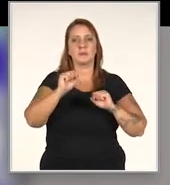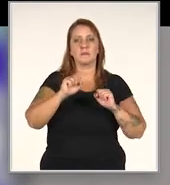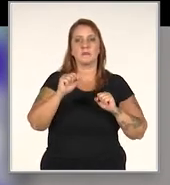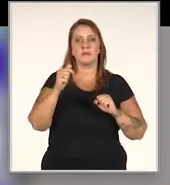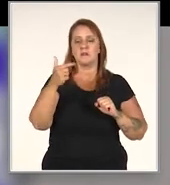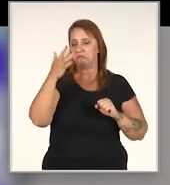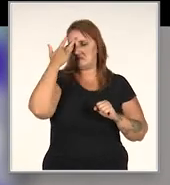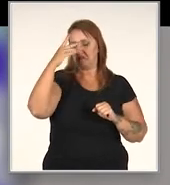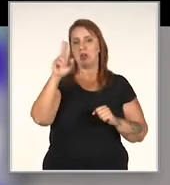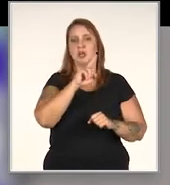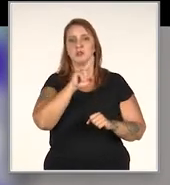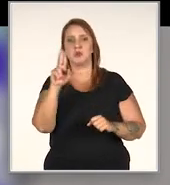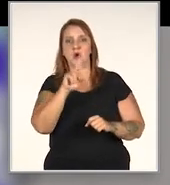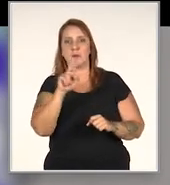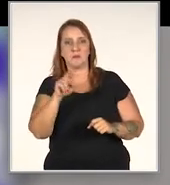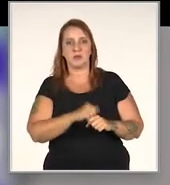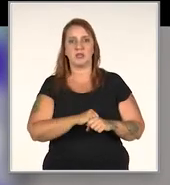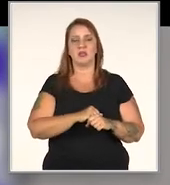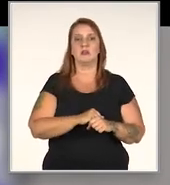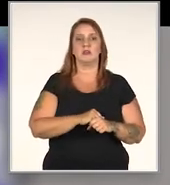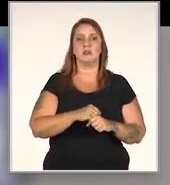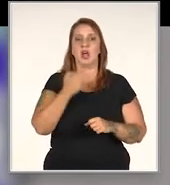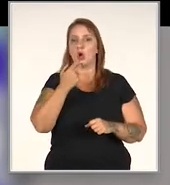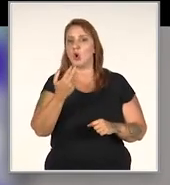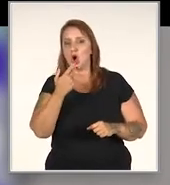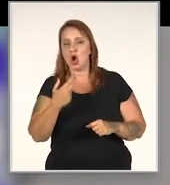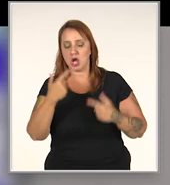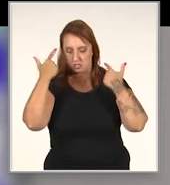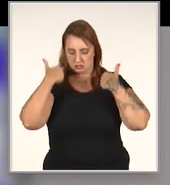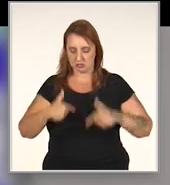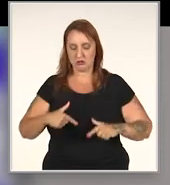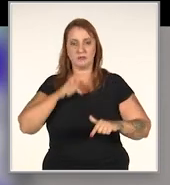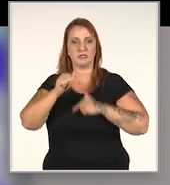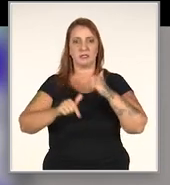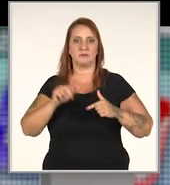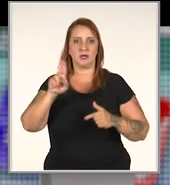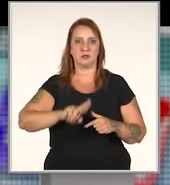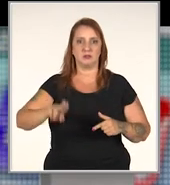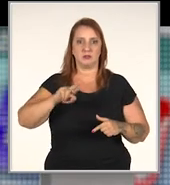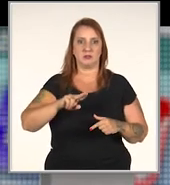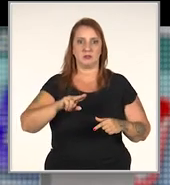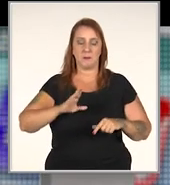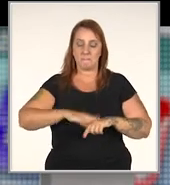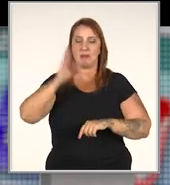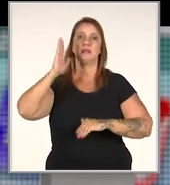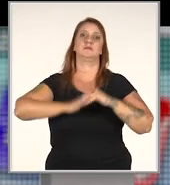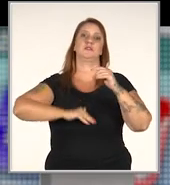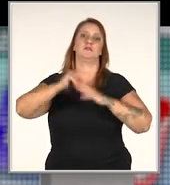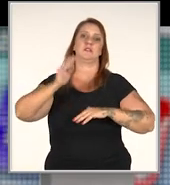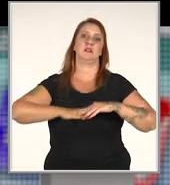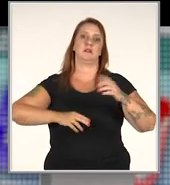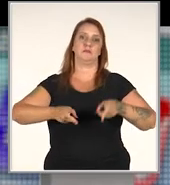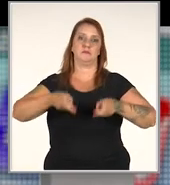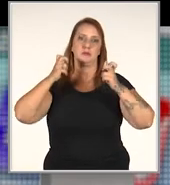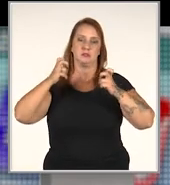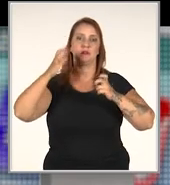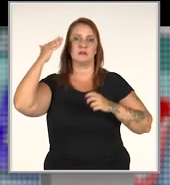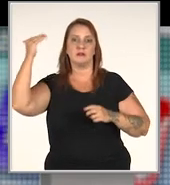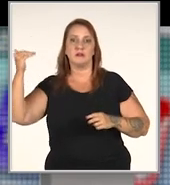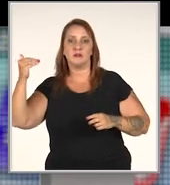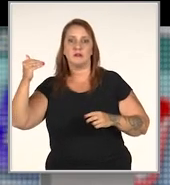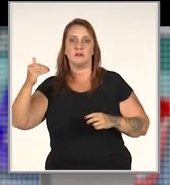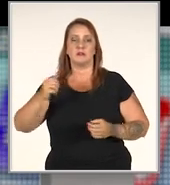uma empresa que você não sabe o nome, você não sabe quais são as cores, o uniforme. Isso dá muito mais profissionalismo